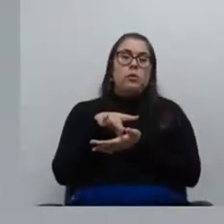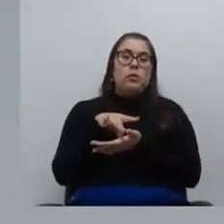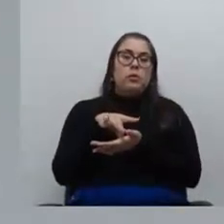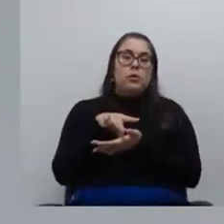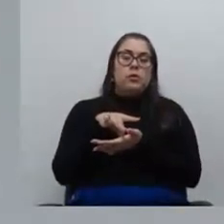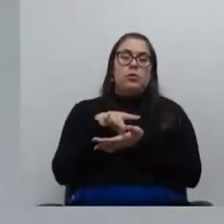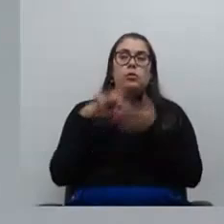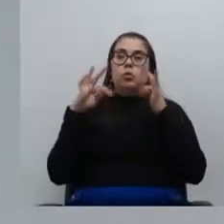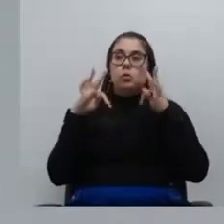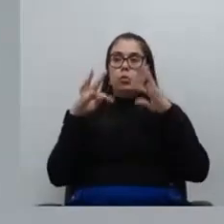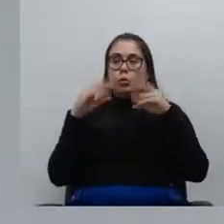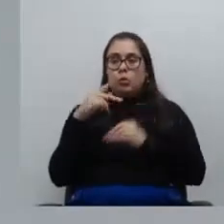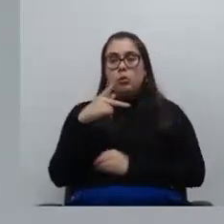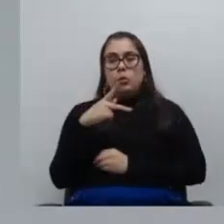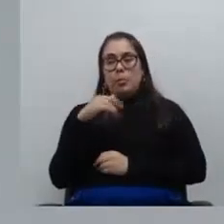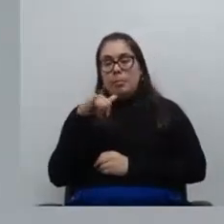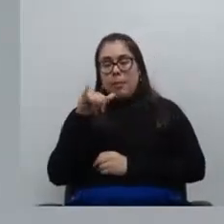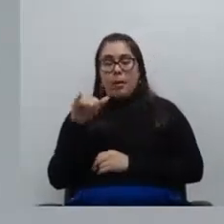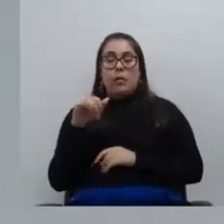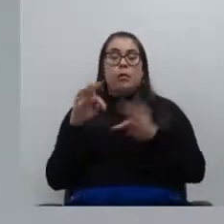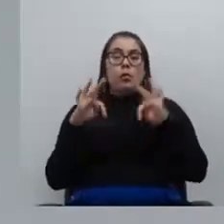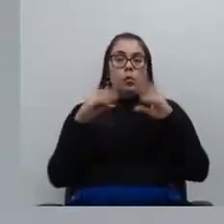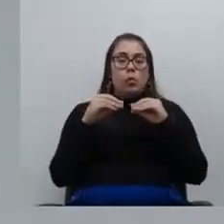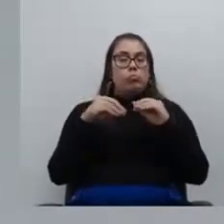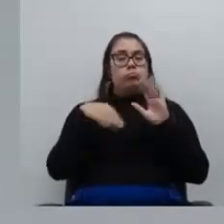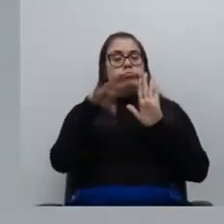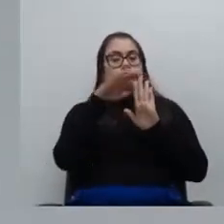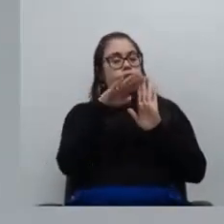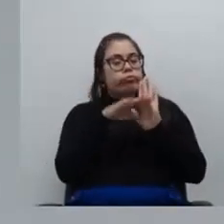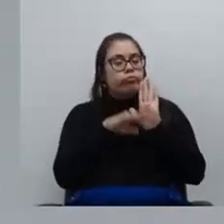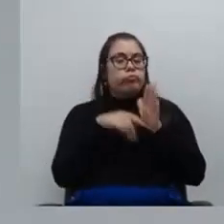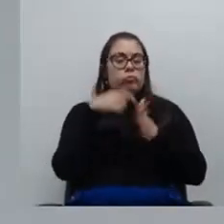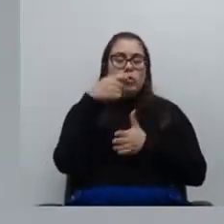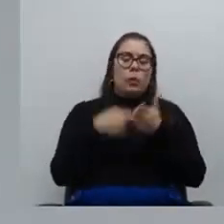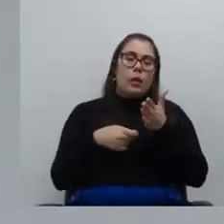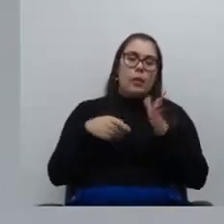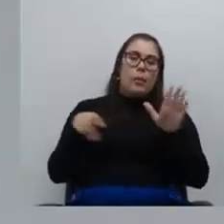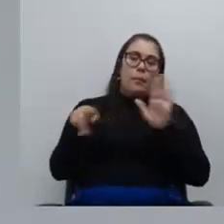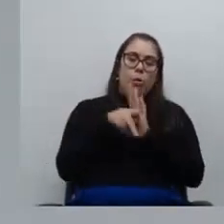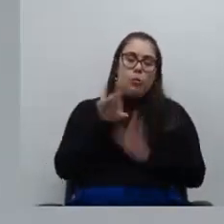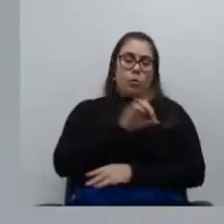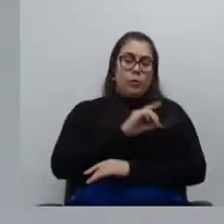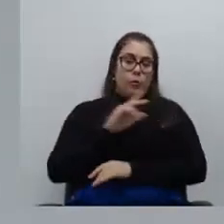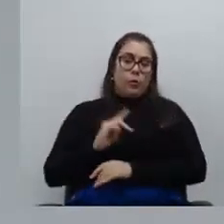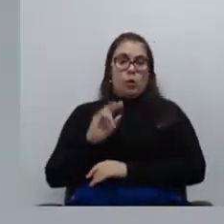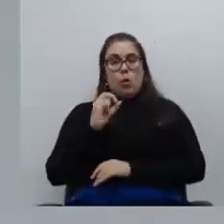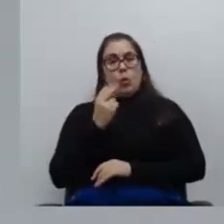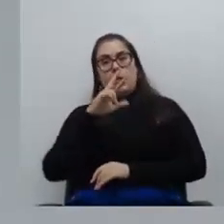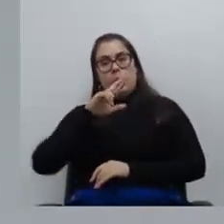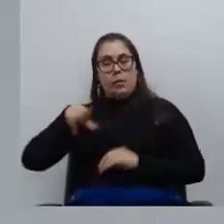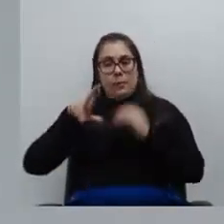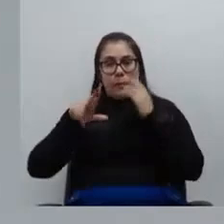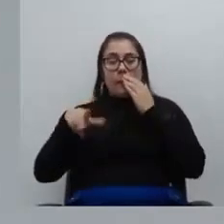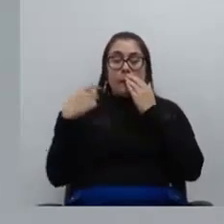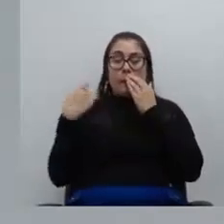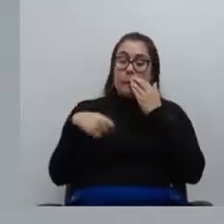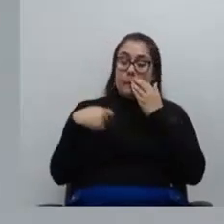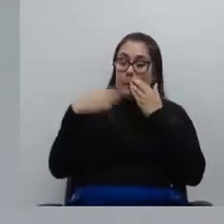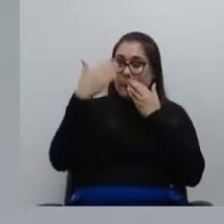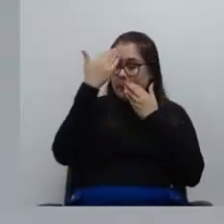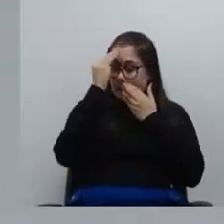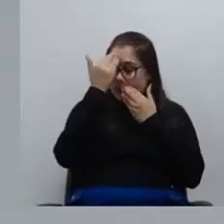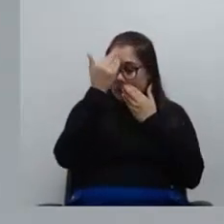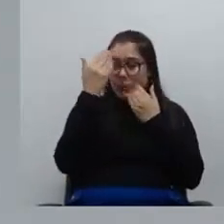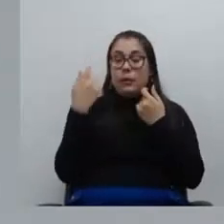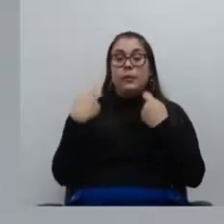sem pai vão vir todos de maneira indiscriminada se é um público alvo da defensoria ou não então é um dado que ele não está tratado precisa a gente entender como fazer